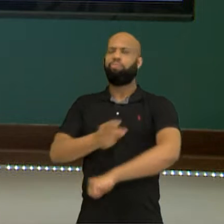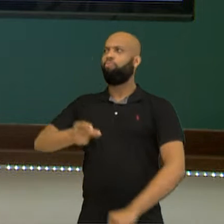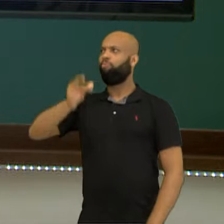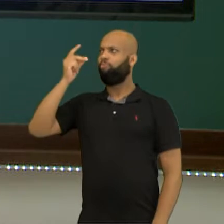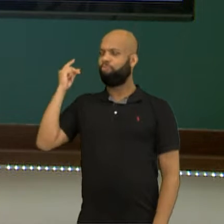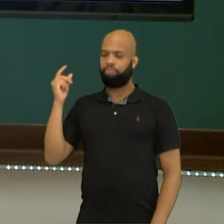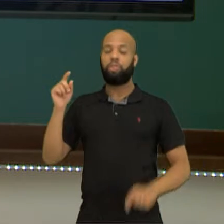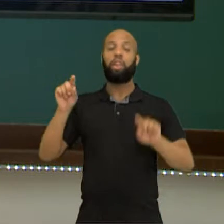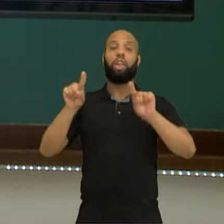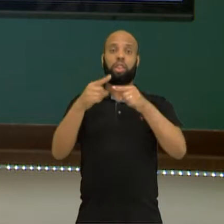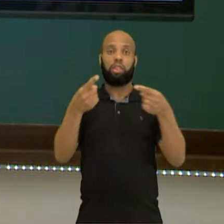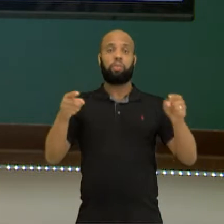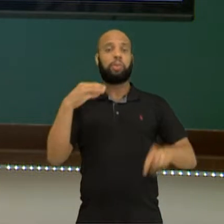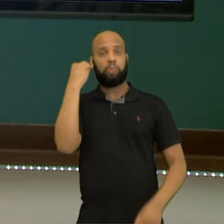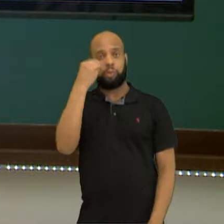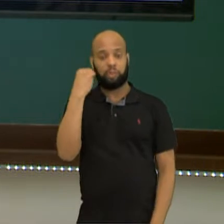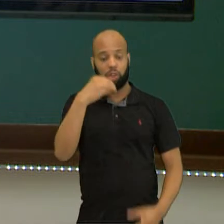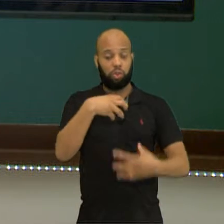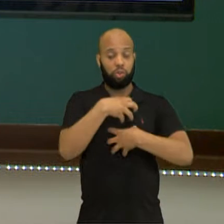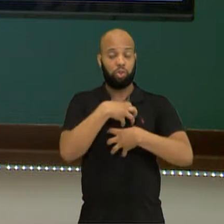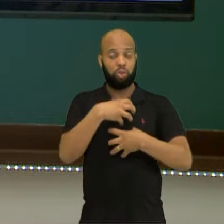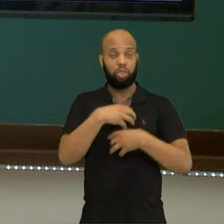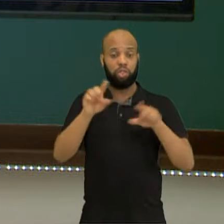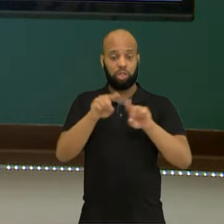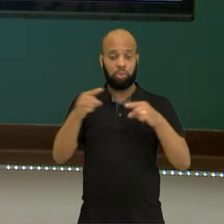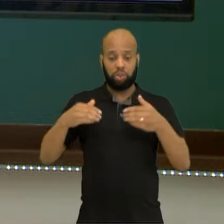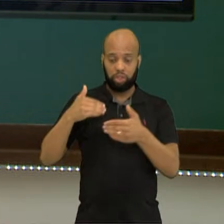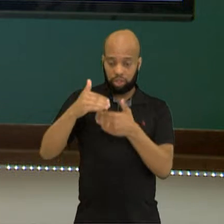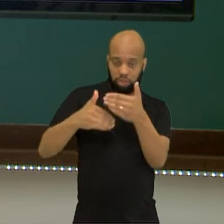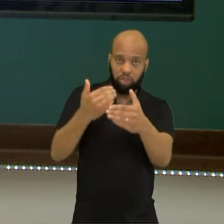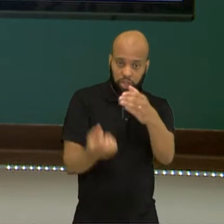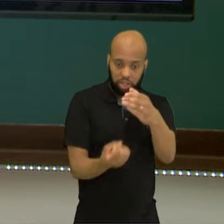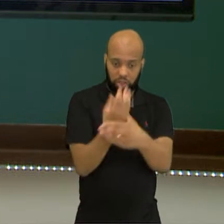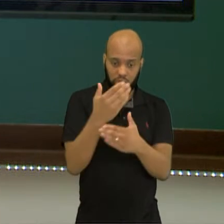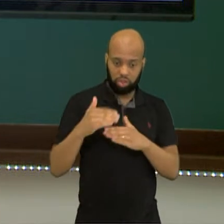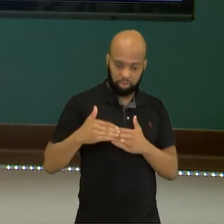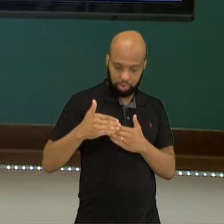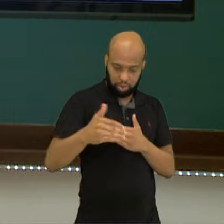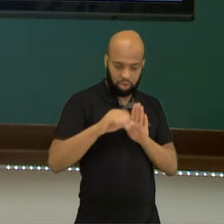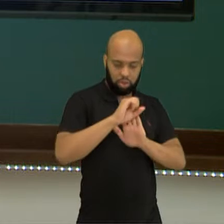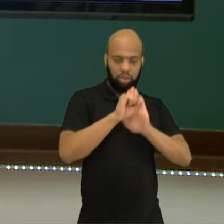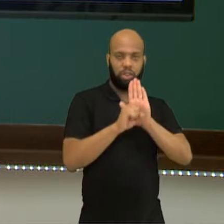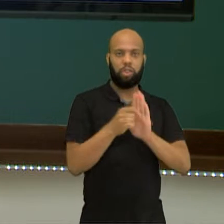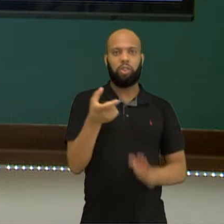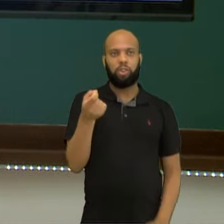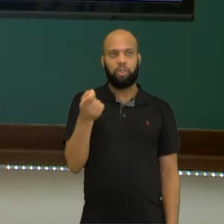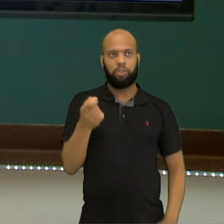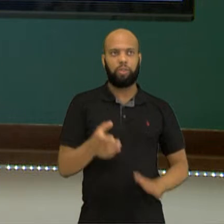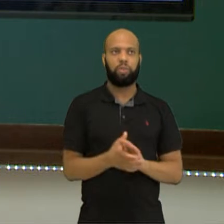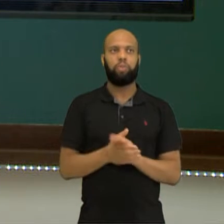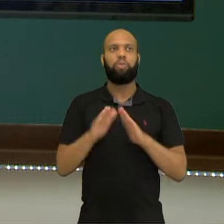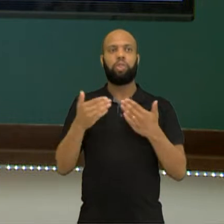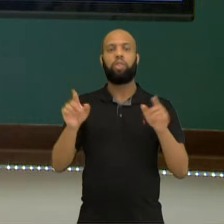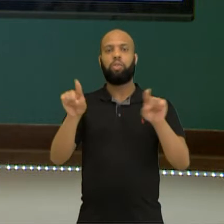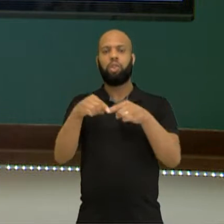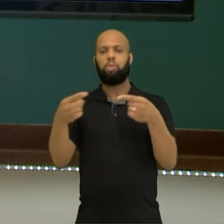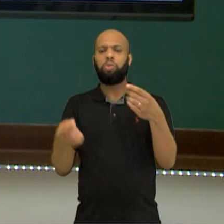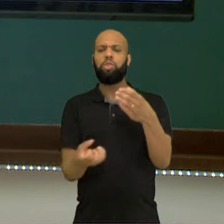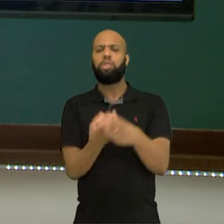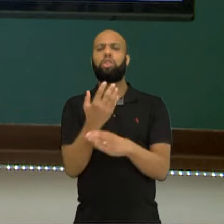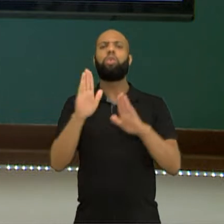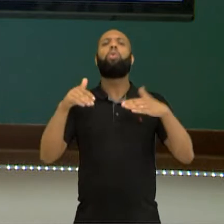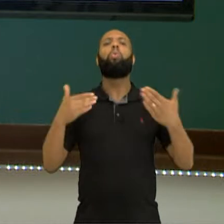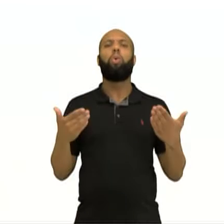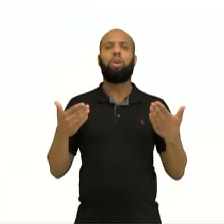a música experimental é um estilo de música desenvolvido a partir do século XX. A música surgiu na